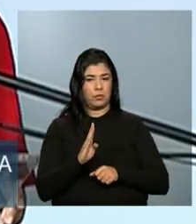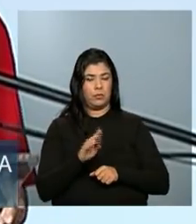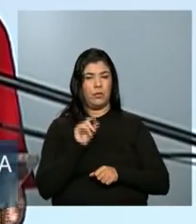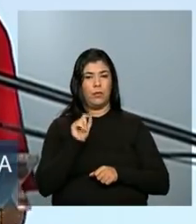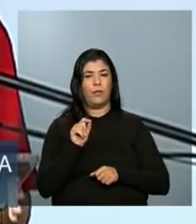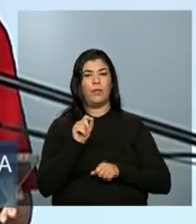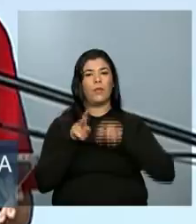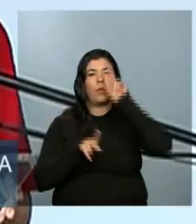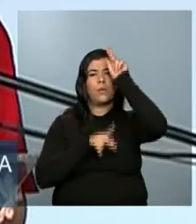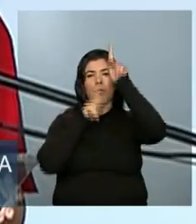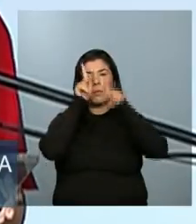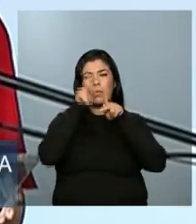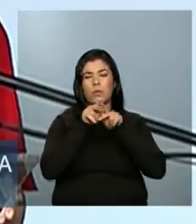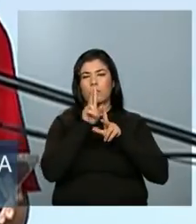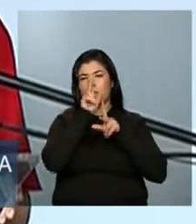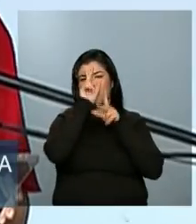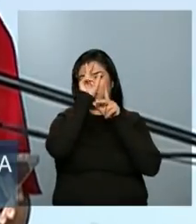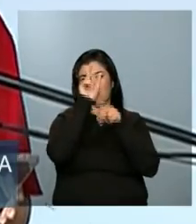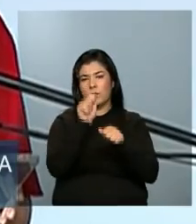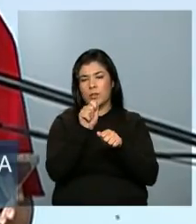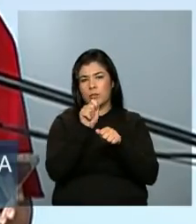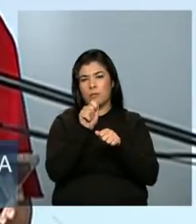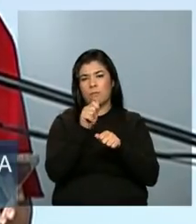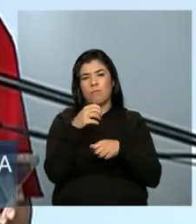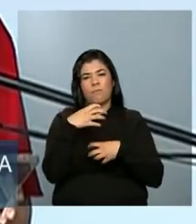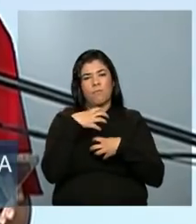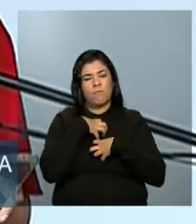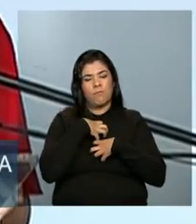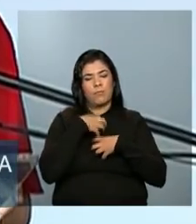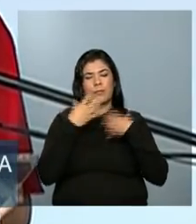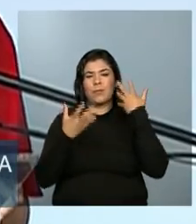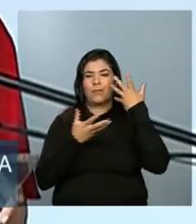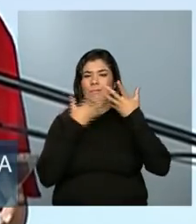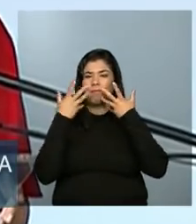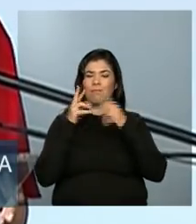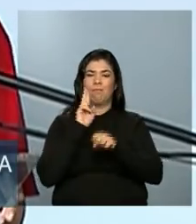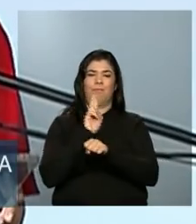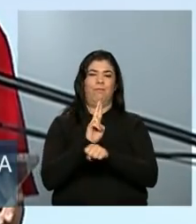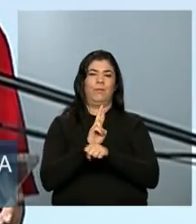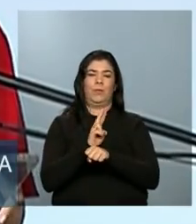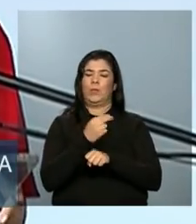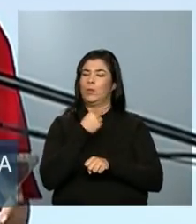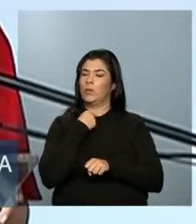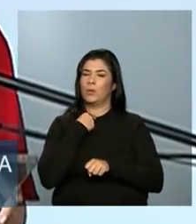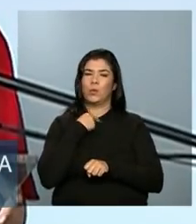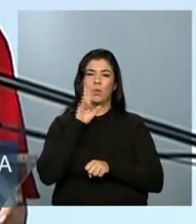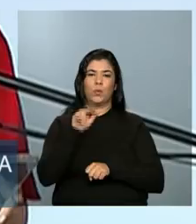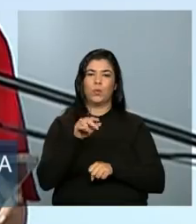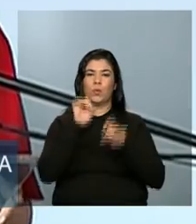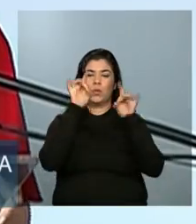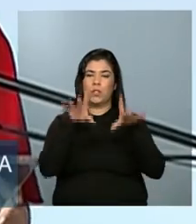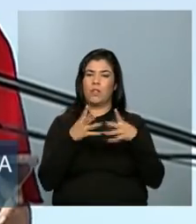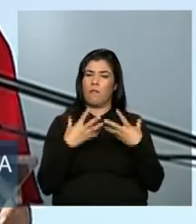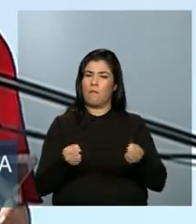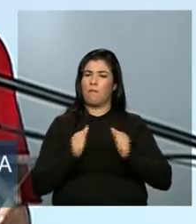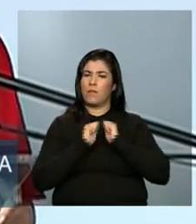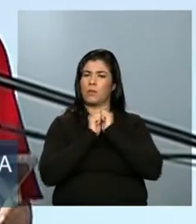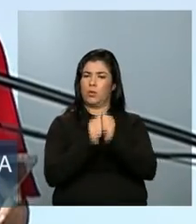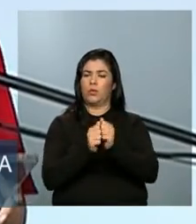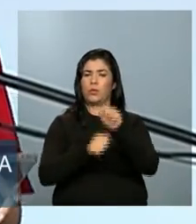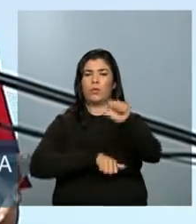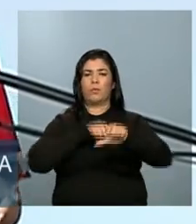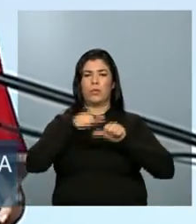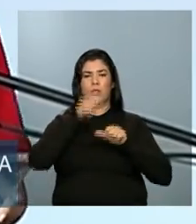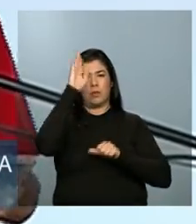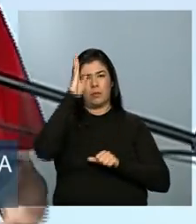povo forte, cheio de alegria e de esperança e que não desiste nunca. Vamos juntos mudar